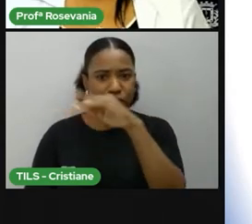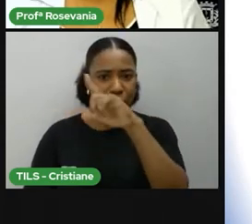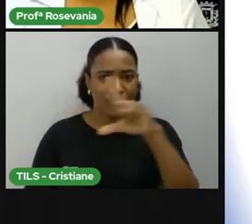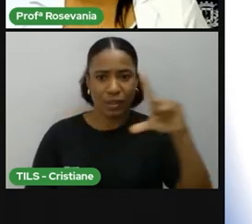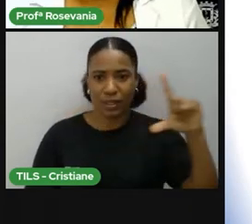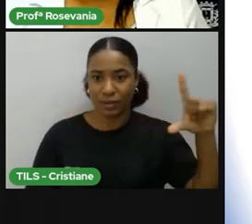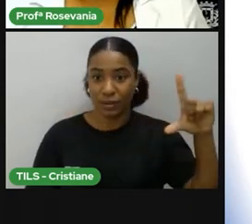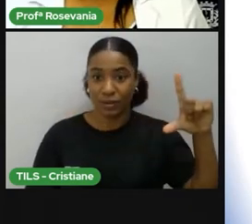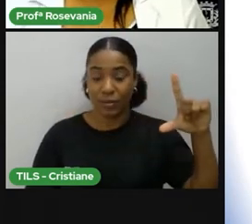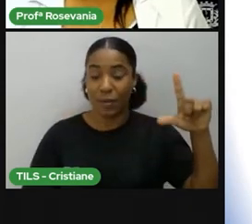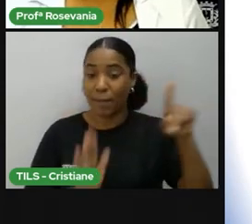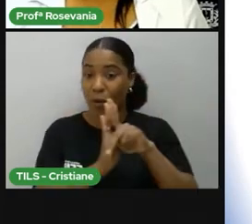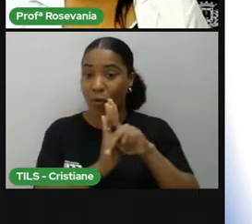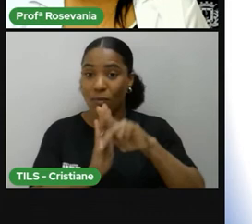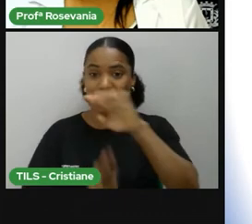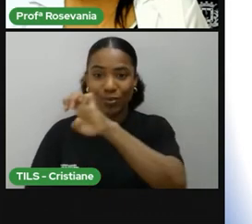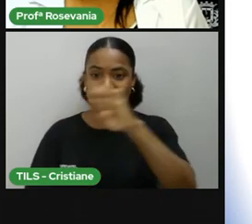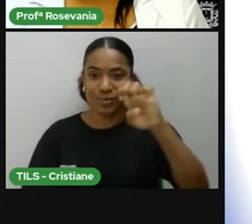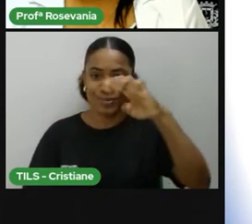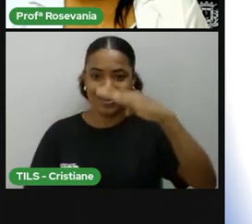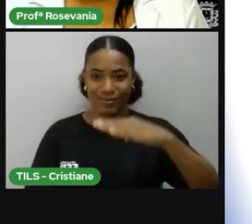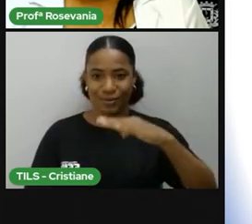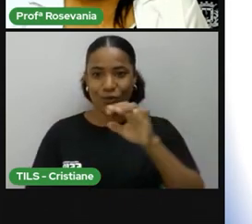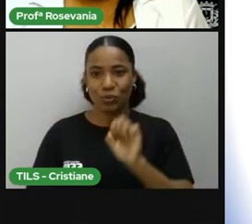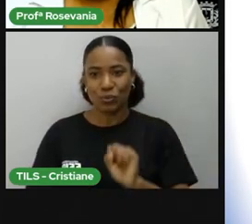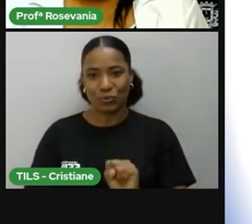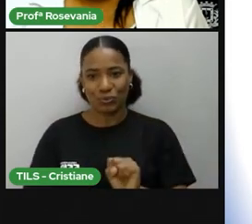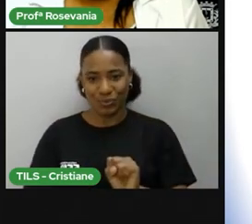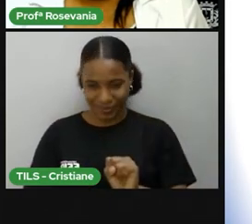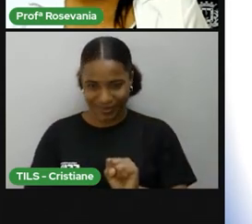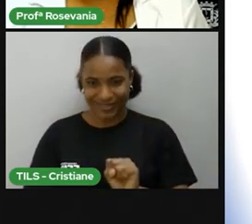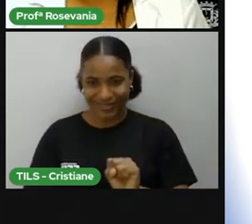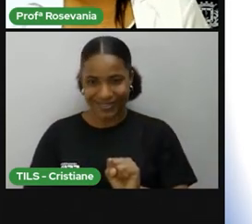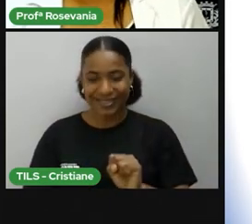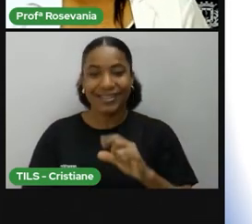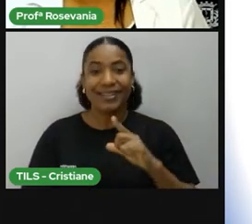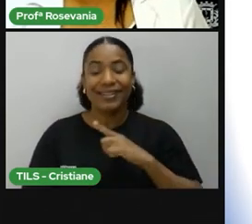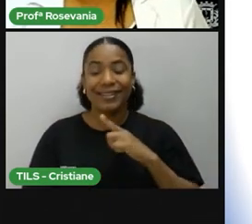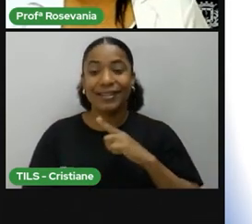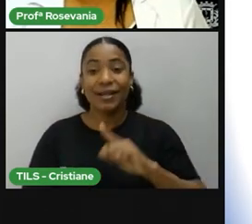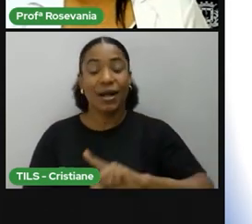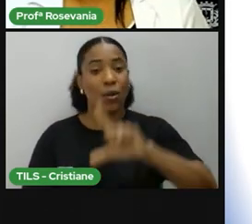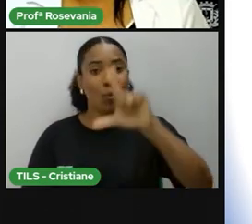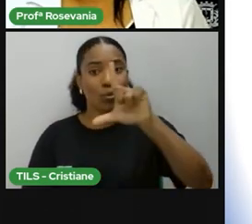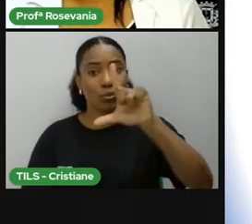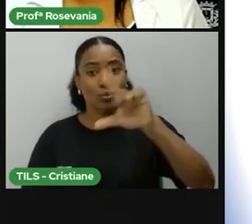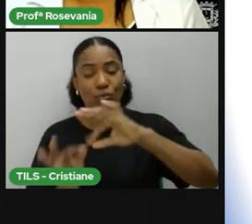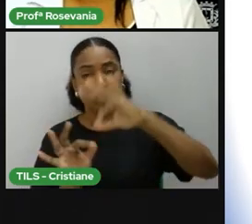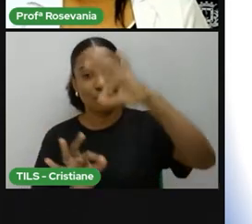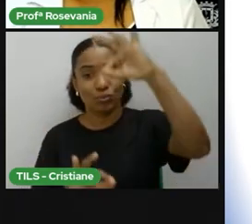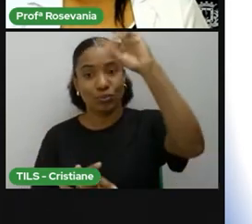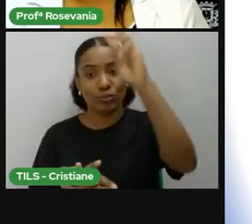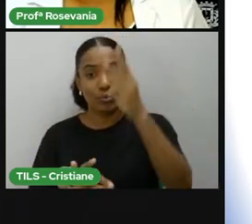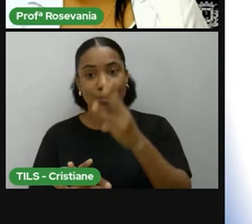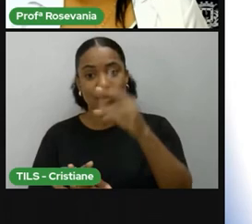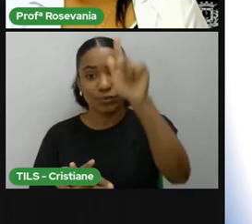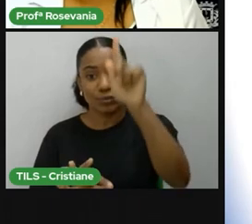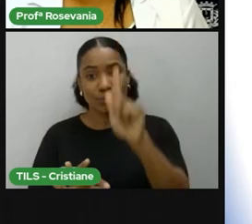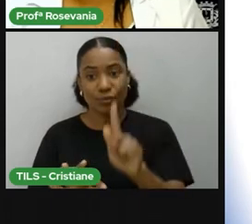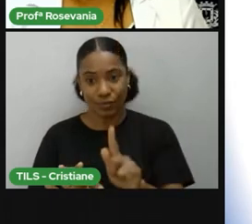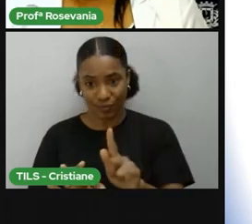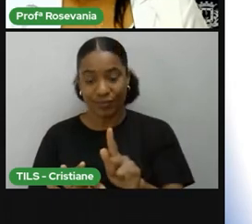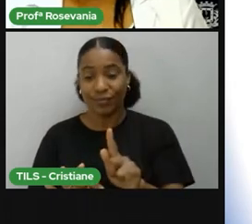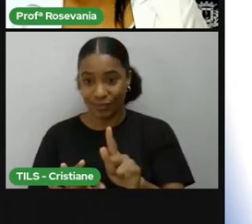sul. E a longitude, que quem vai dividir para mim é o meridiano de Greenwich, eu estou no hemisfério